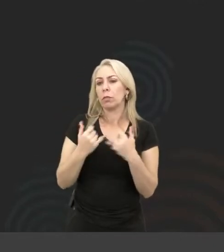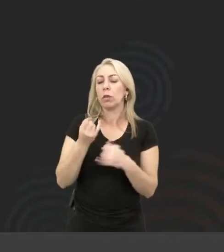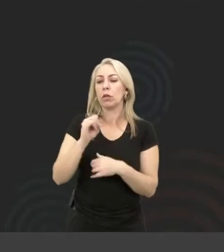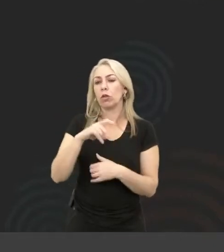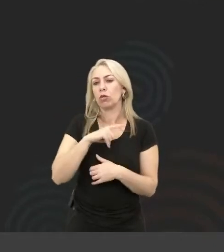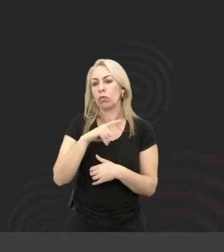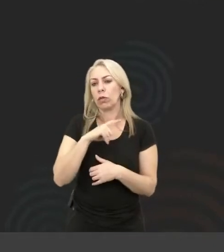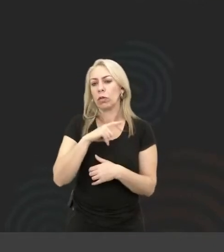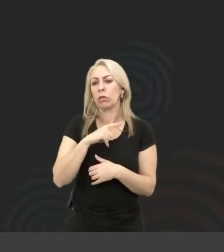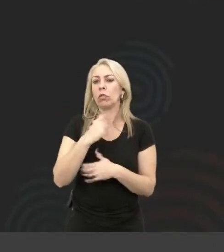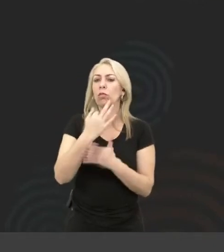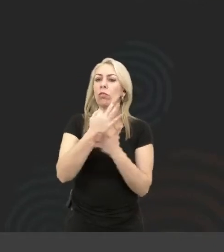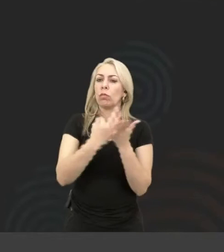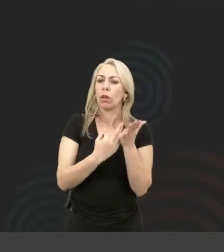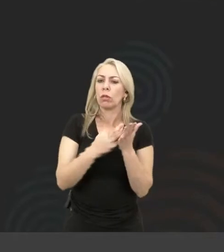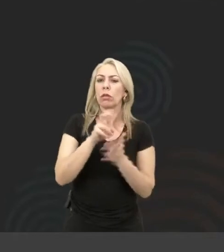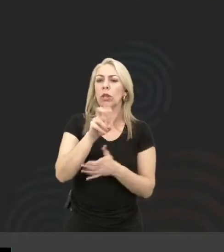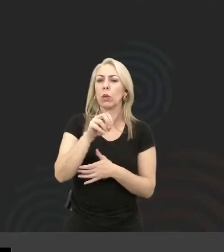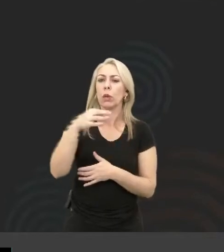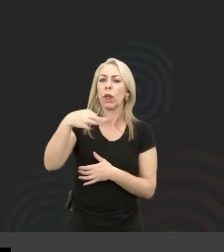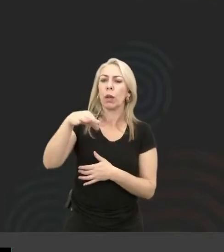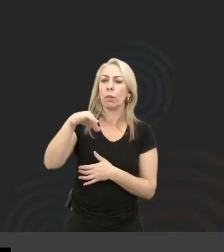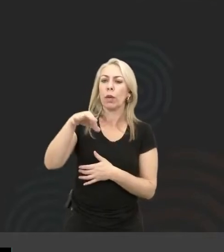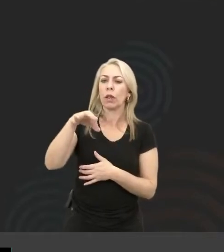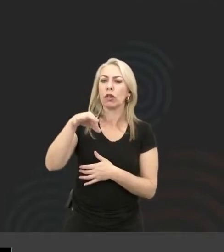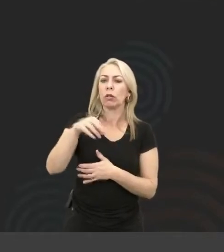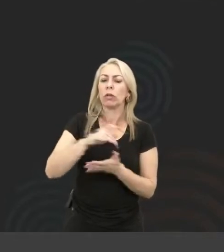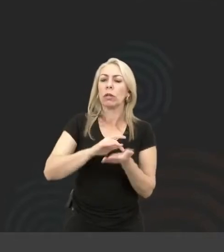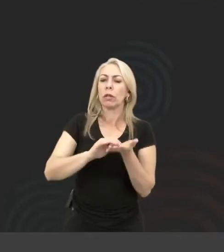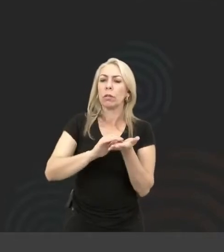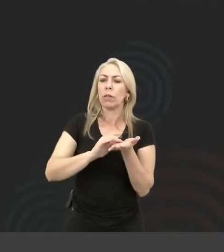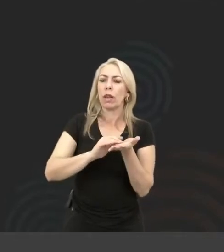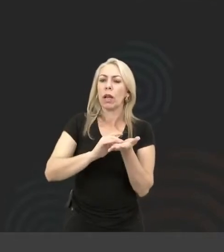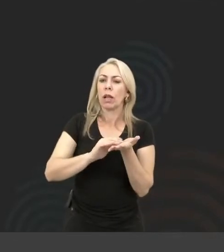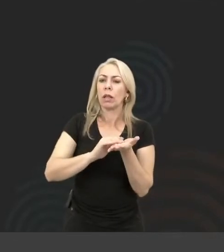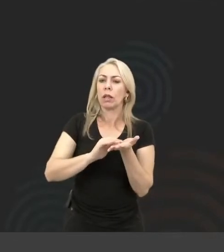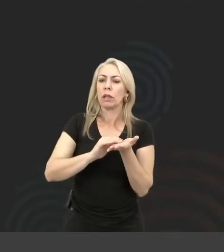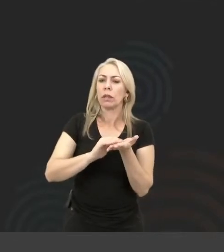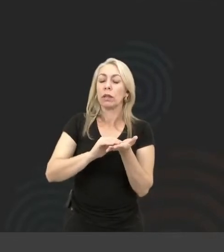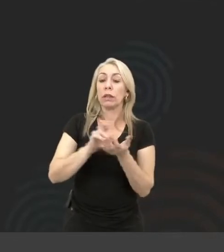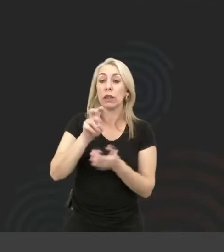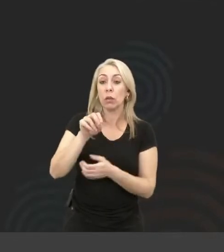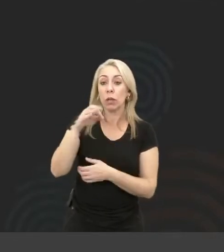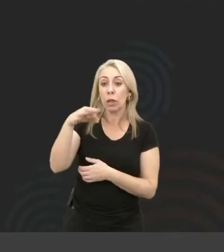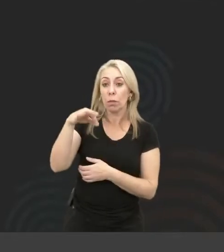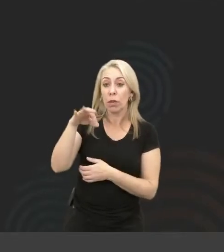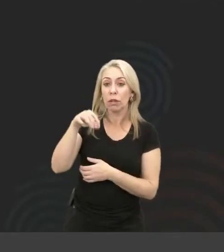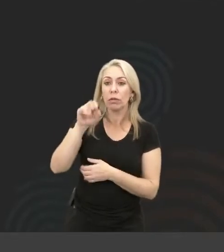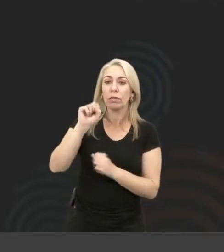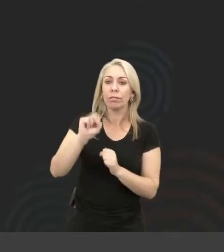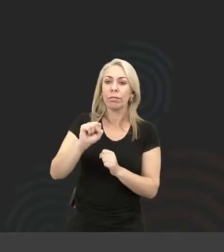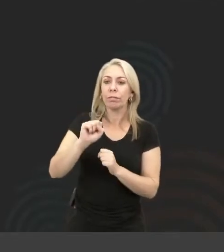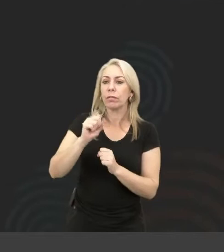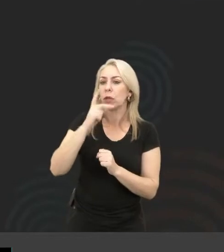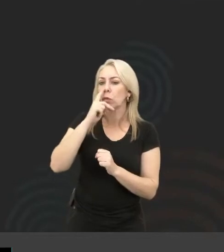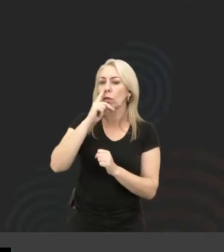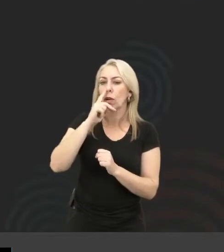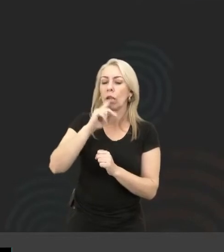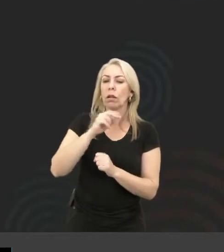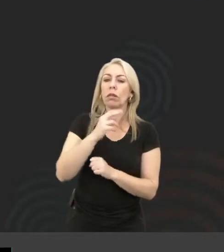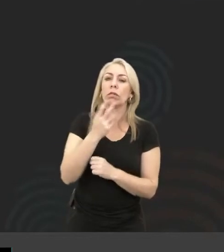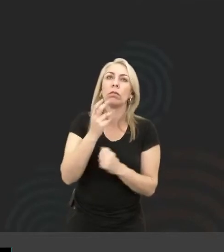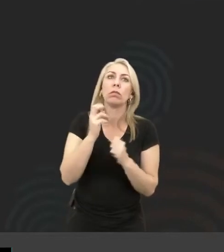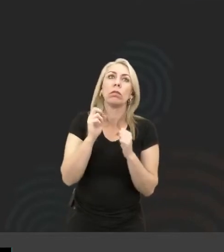tinha um texto de cinquenta páginas em braile, essas cinquenta páginas poderiam se transformar em até